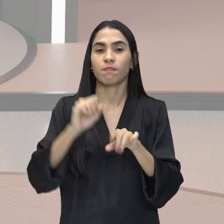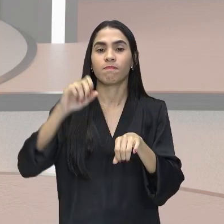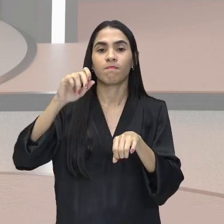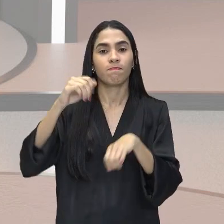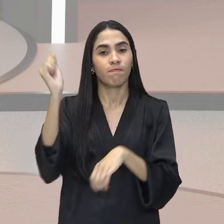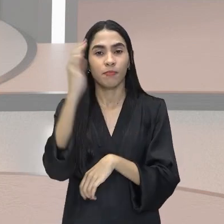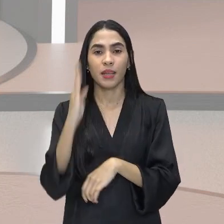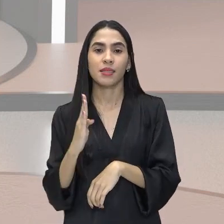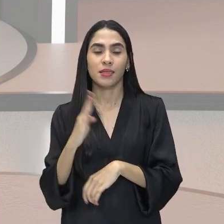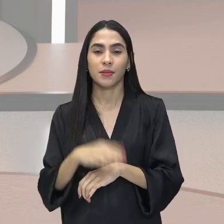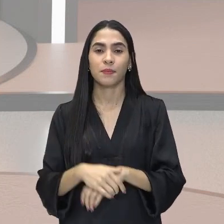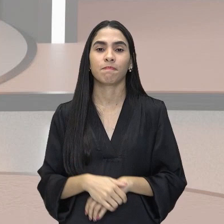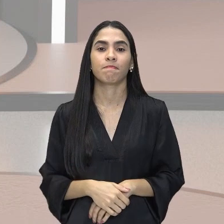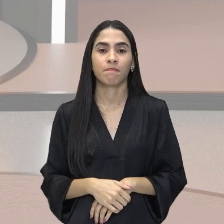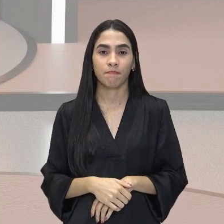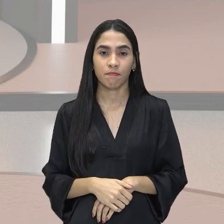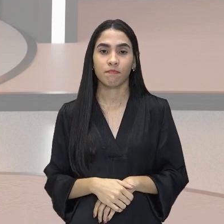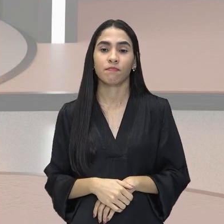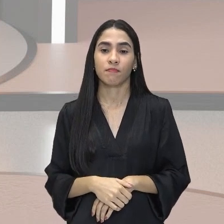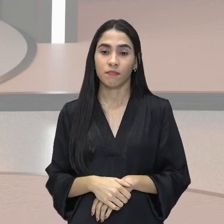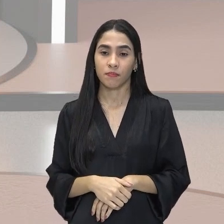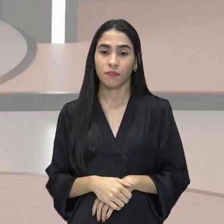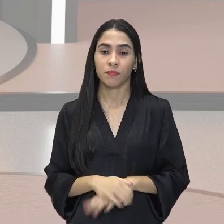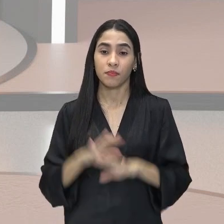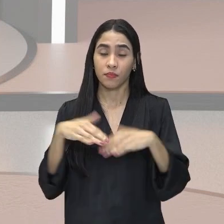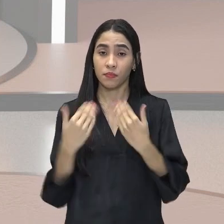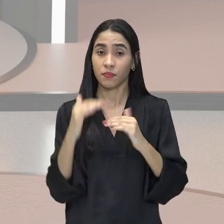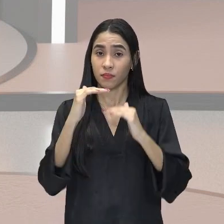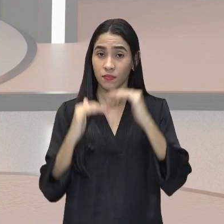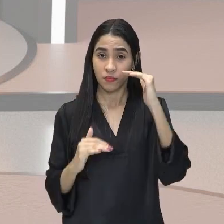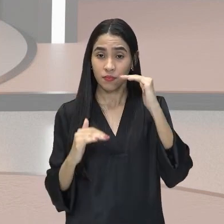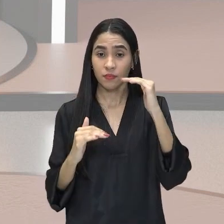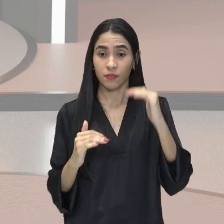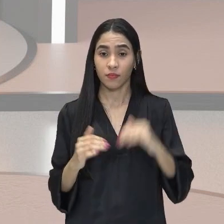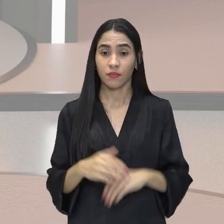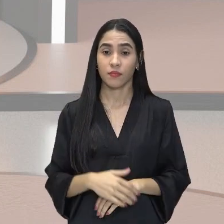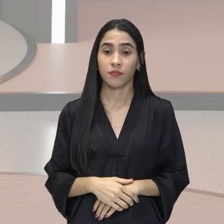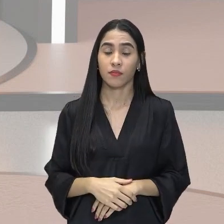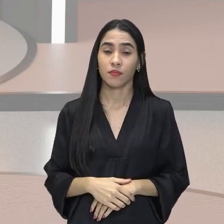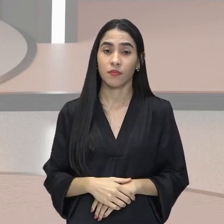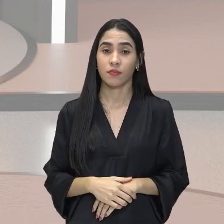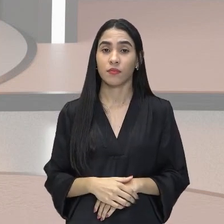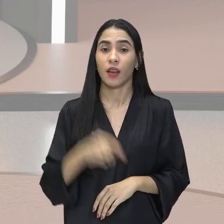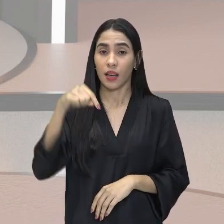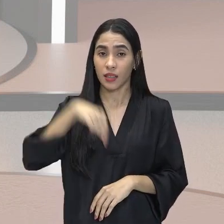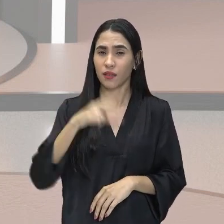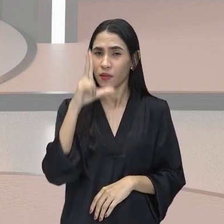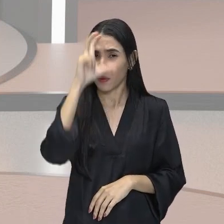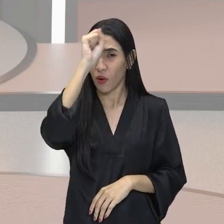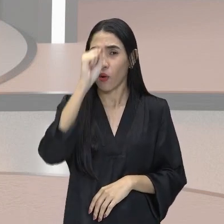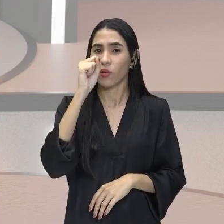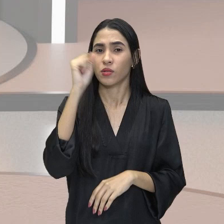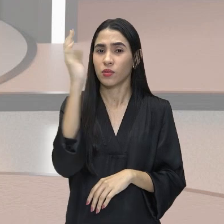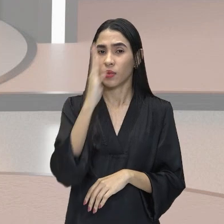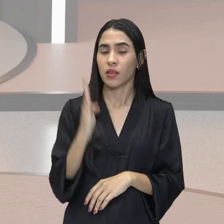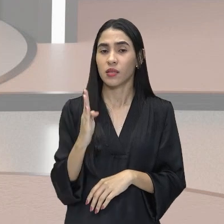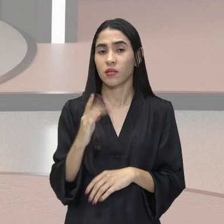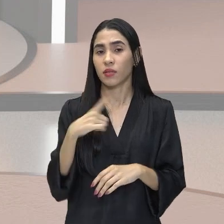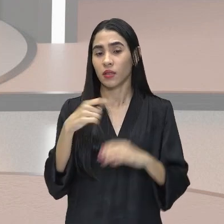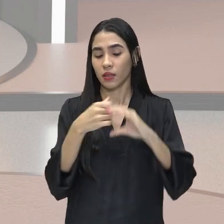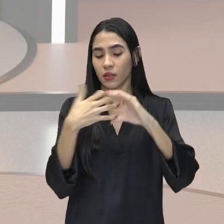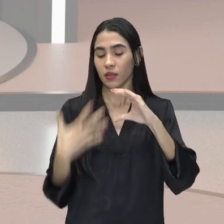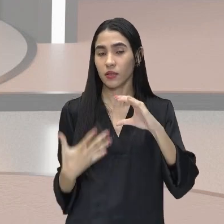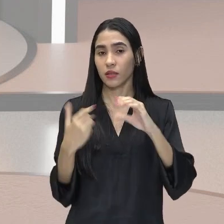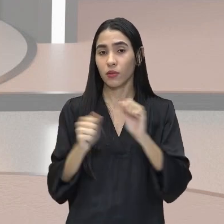Brasil. É sim, essa desigualdade, ela está aqui no nosso país e ela é caracterizada pela